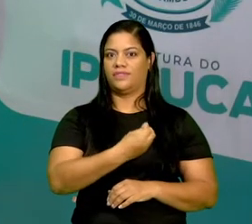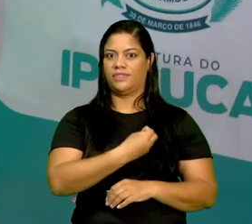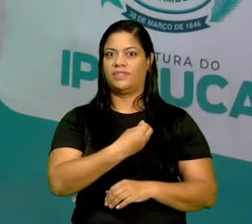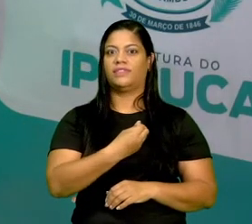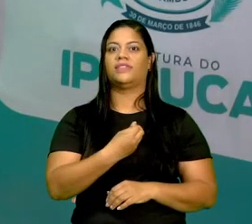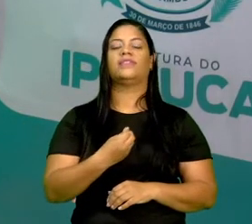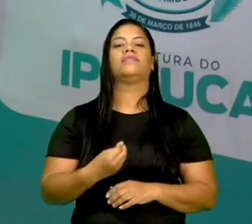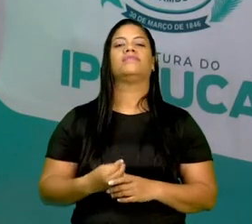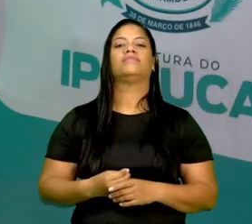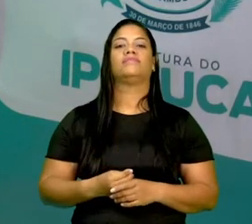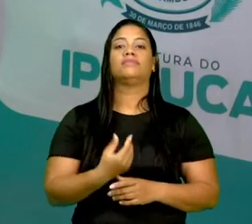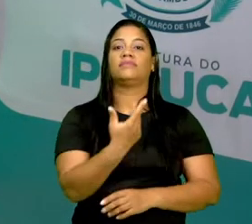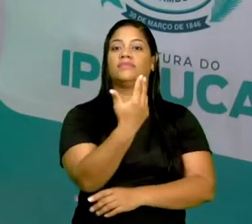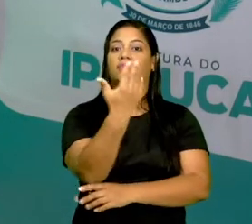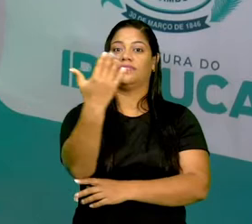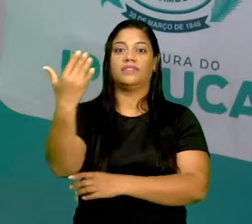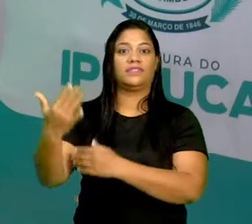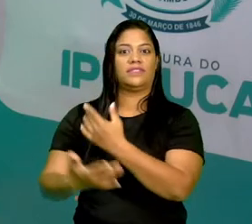nosso meio ambiente.